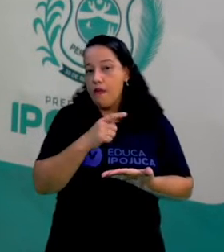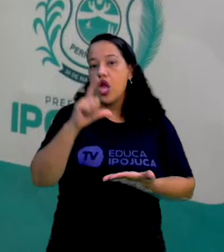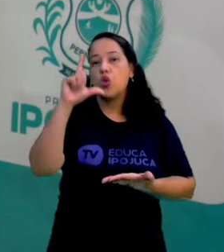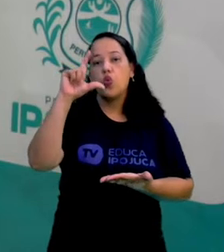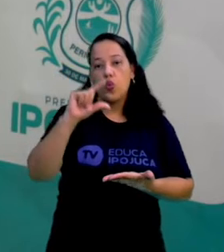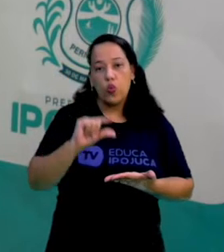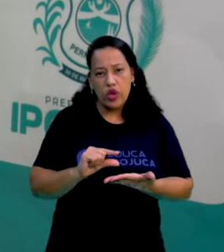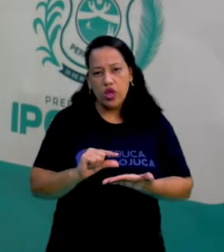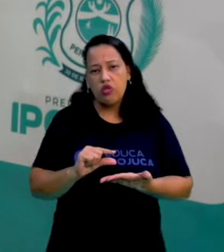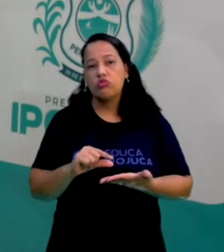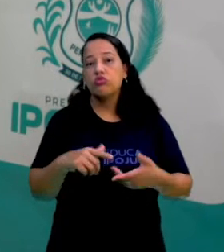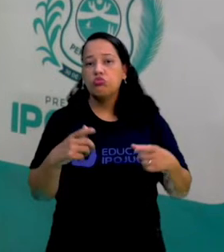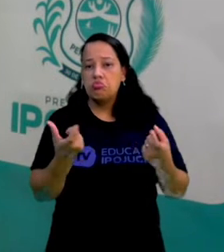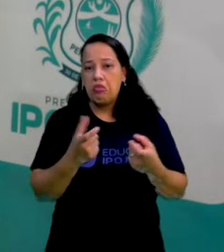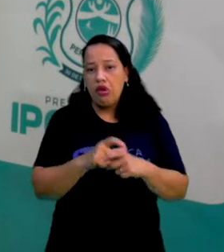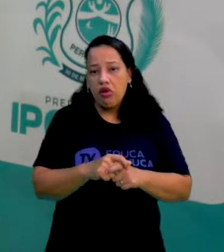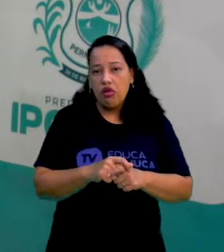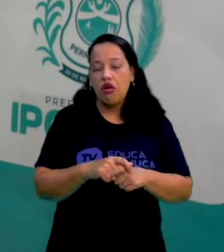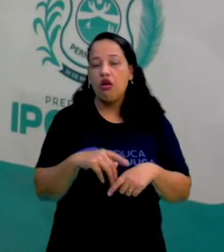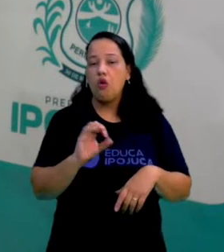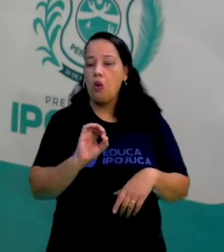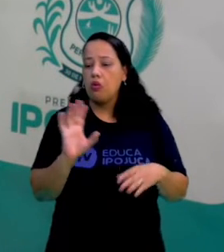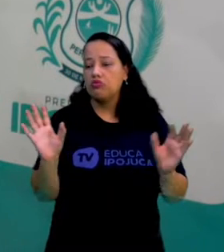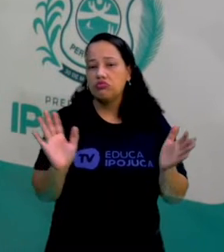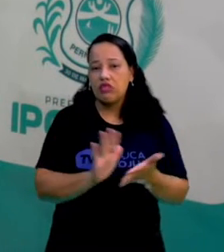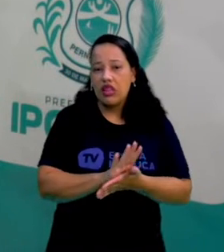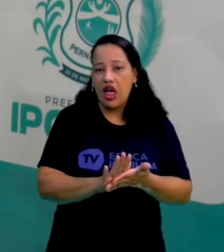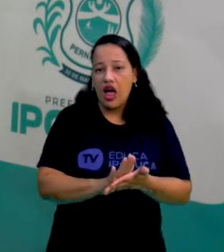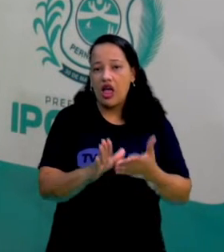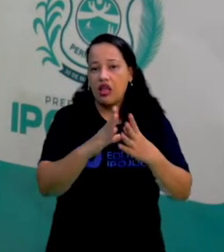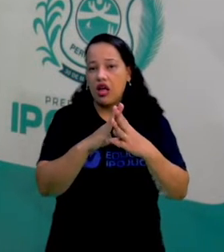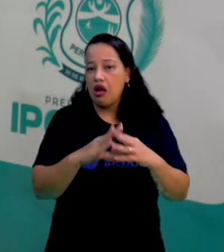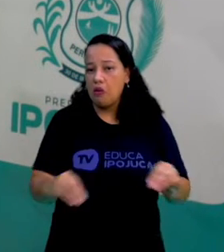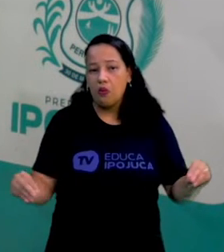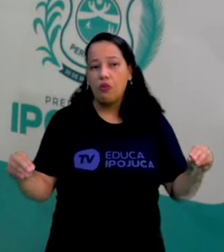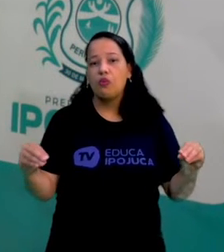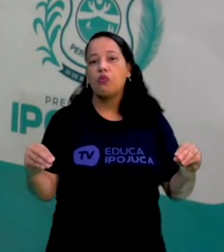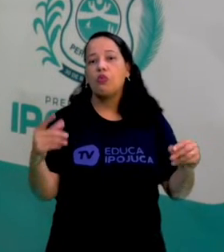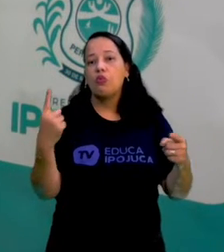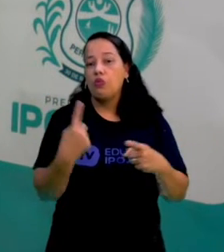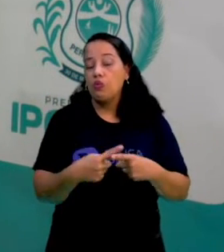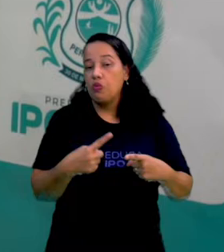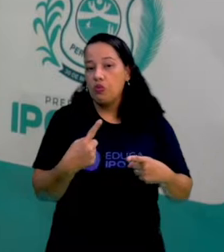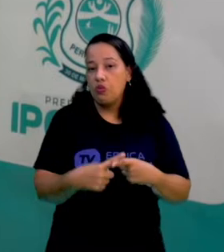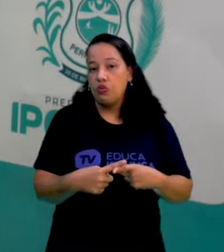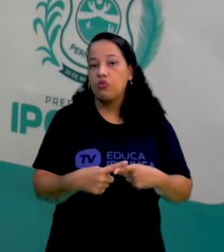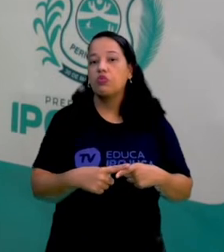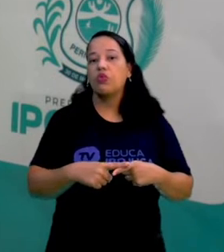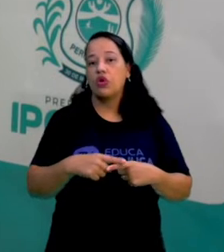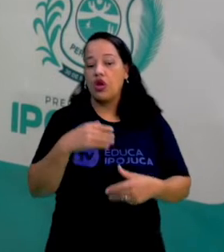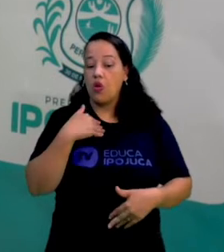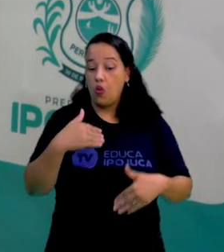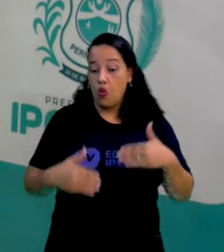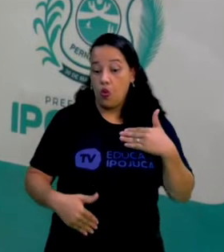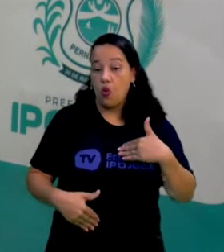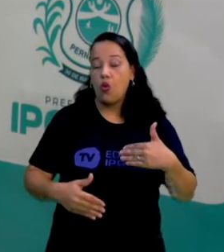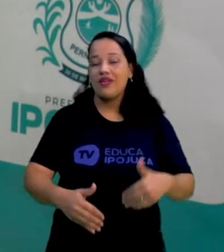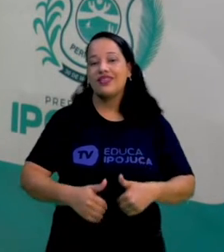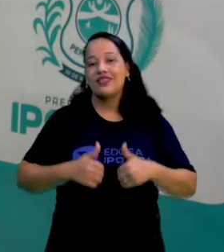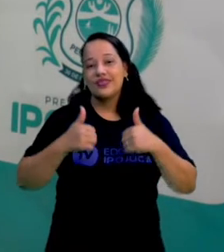ou chegam até quase não usar nenhum, porque seu estado está